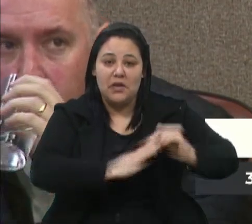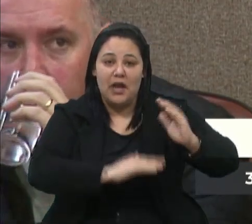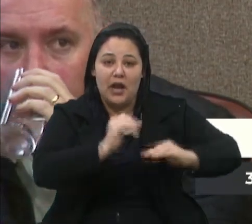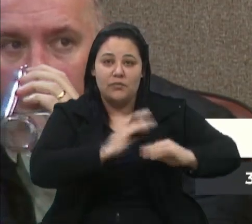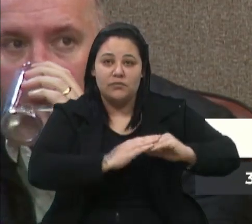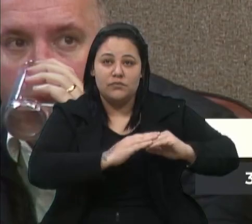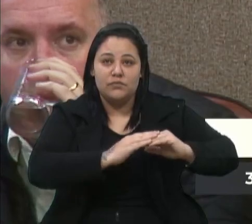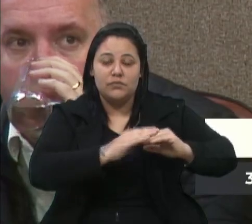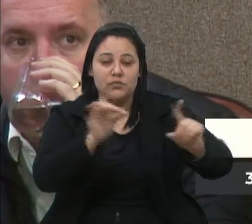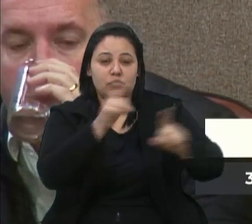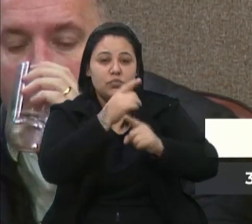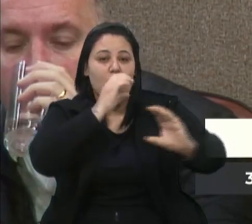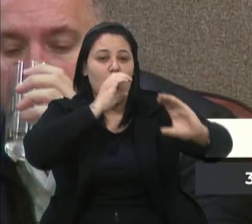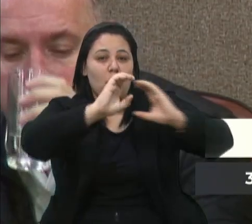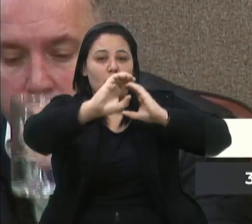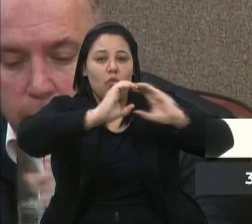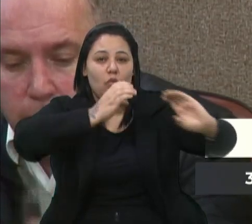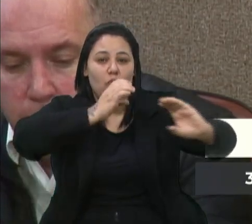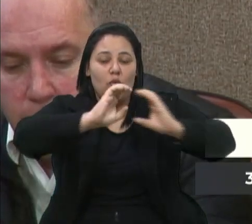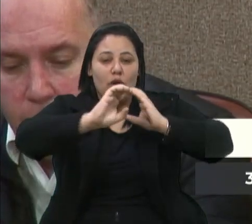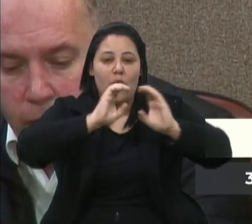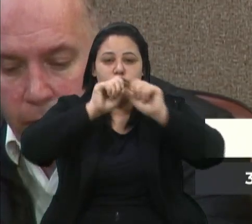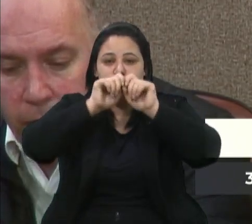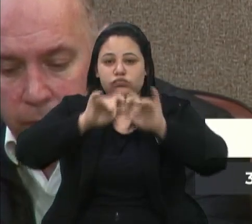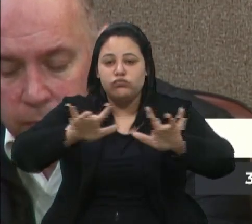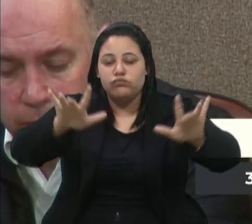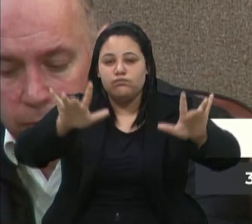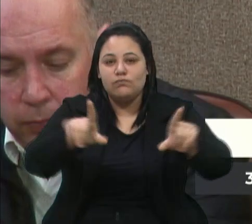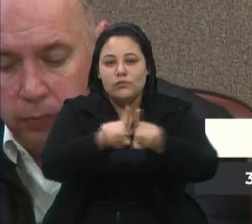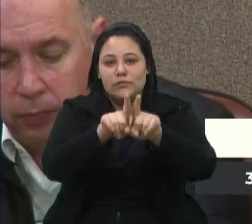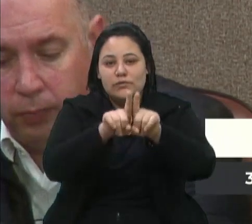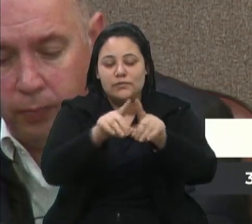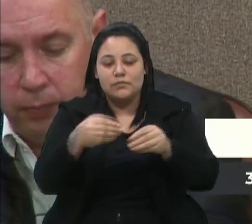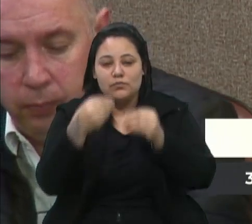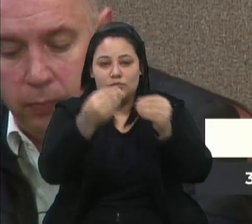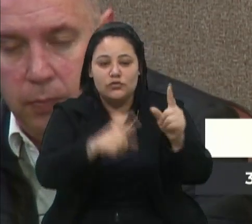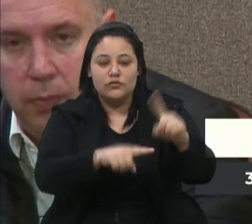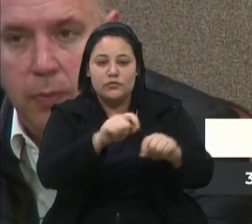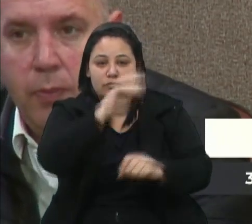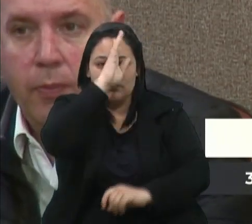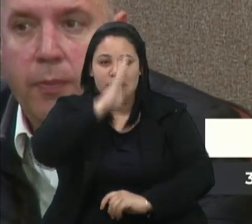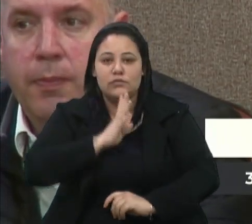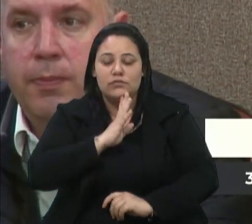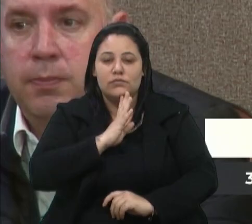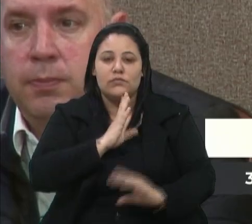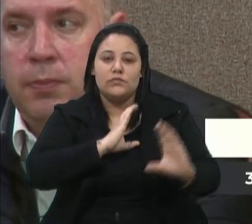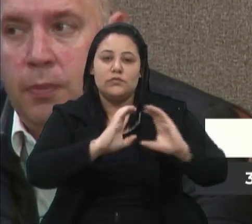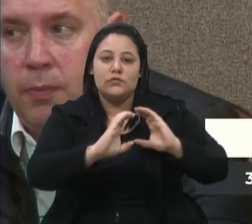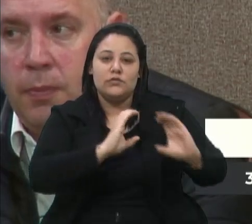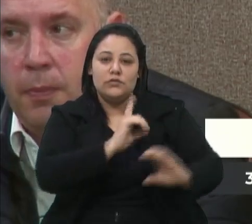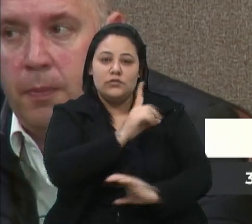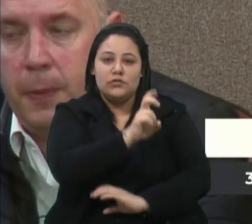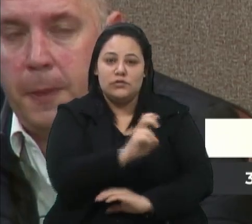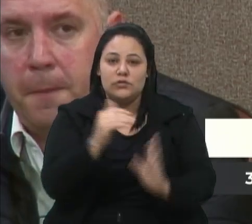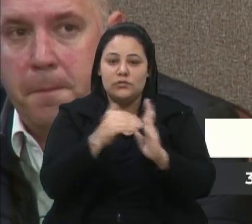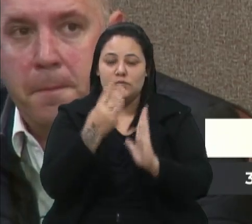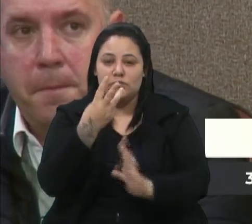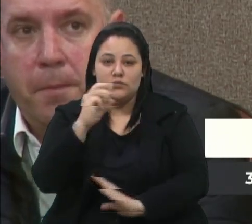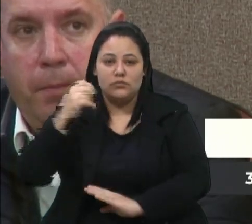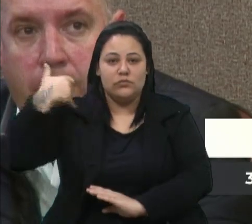multifacetada e oferece atividades gratuitas a cantores entre 15 e 30 anos.